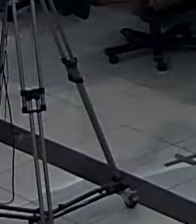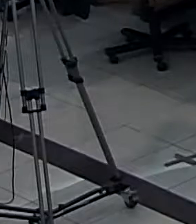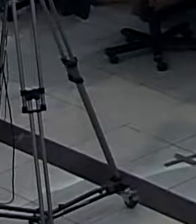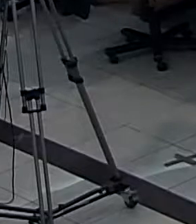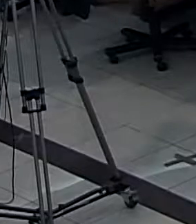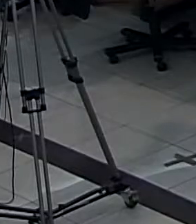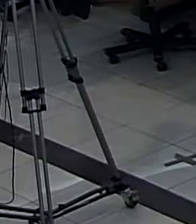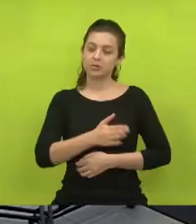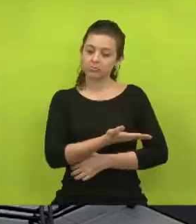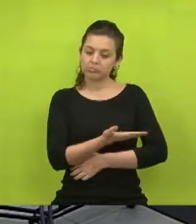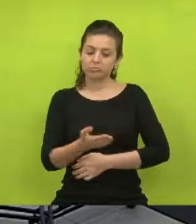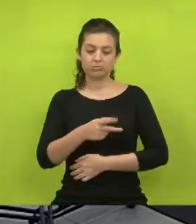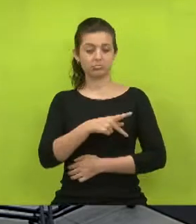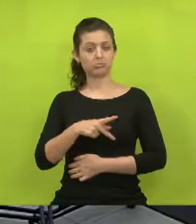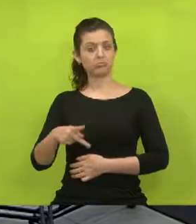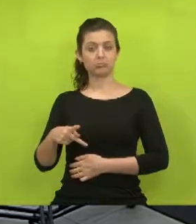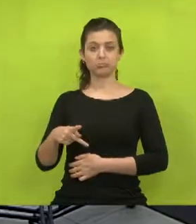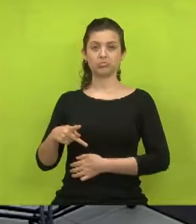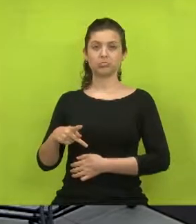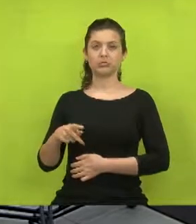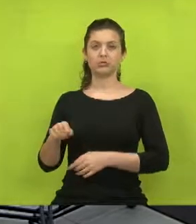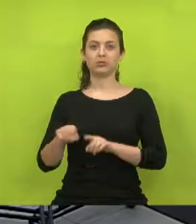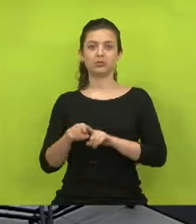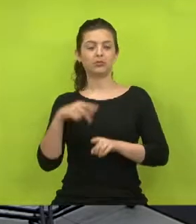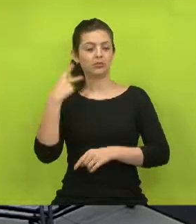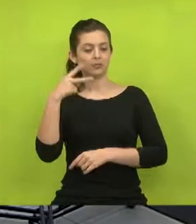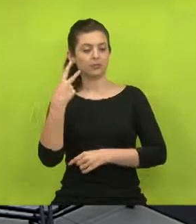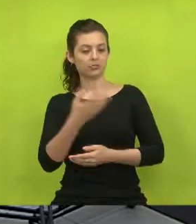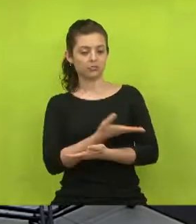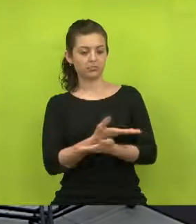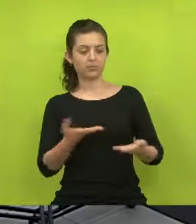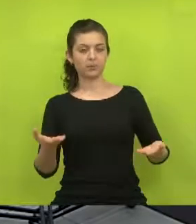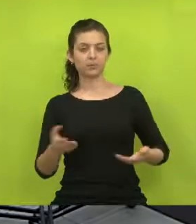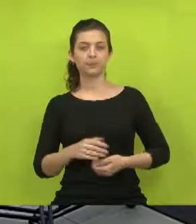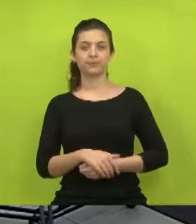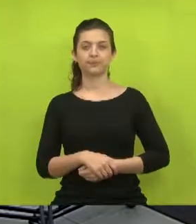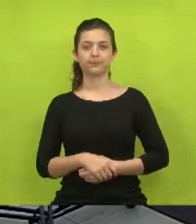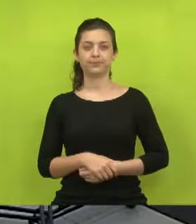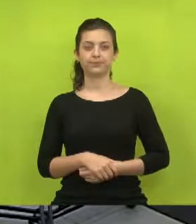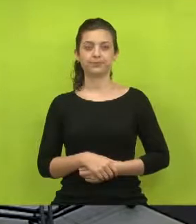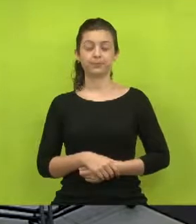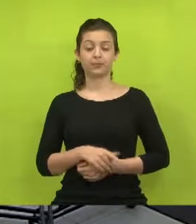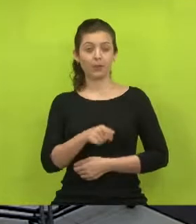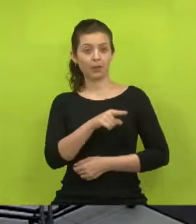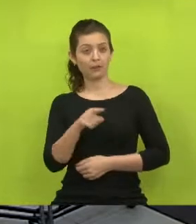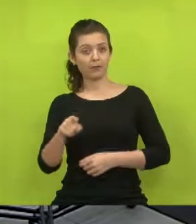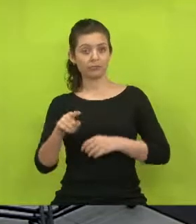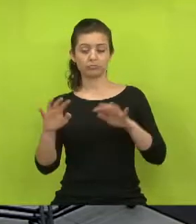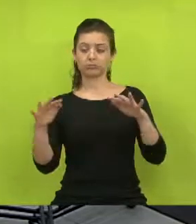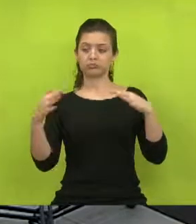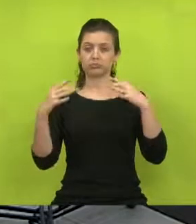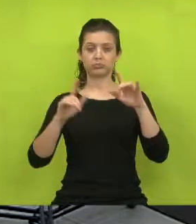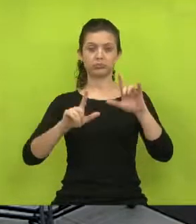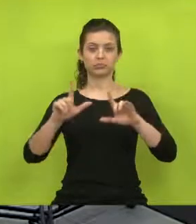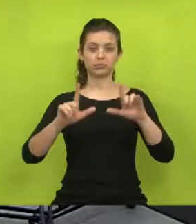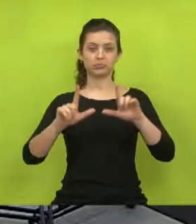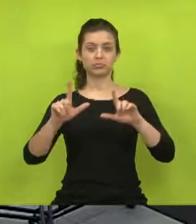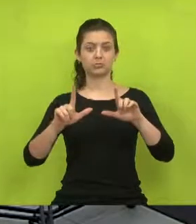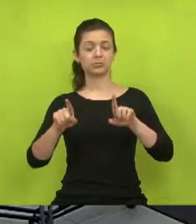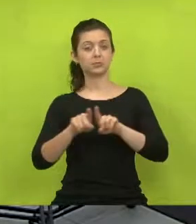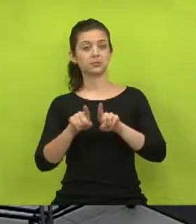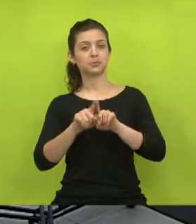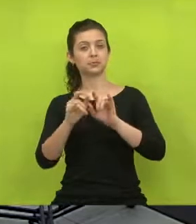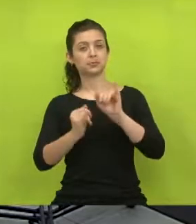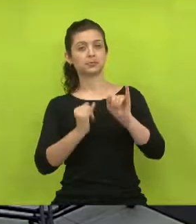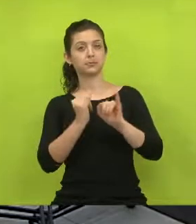Boa tarde, senhora presidente. Boa tarde, nobres vereadores. Você que nos acompanha pela TV Câmara, o